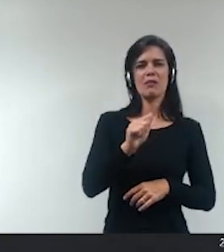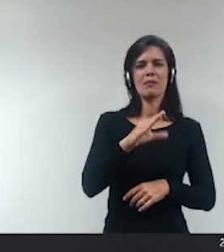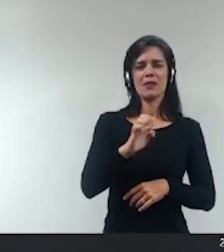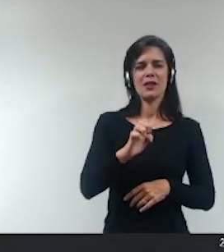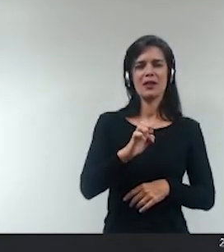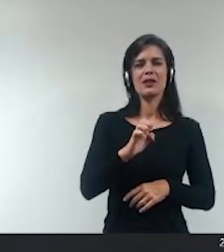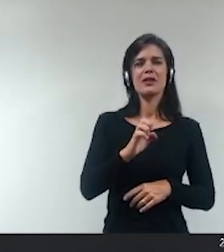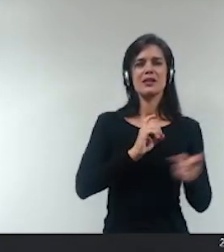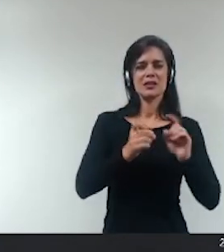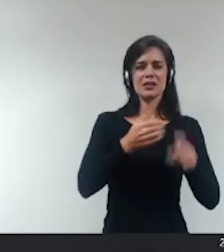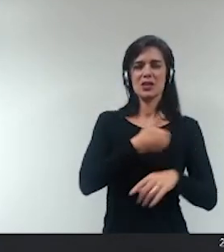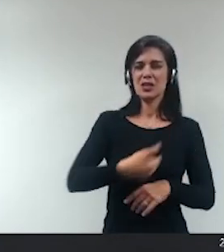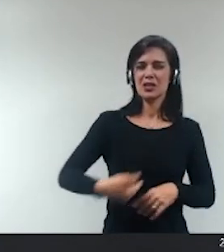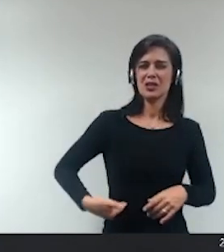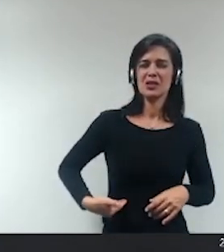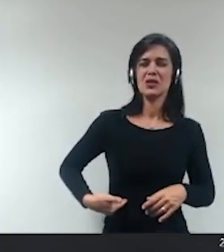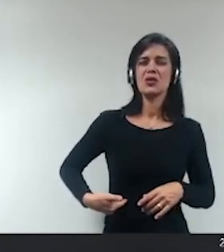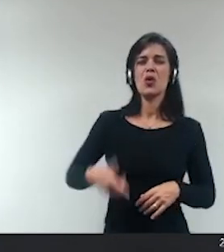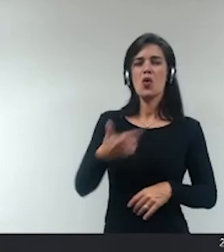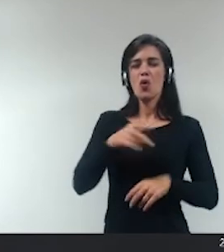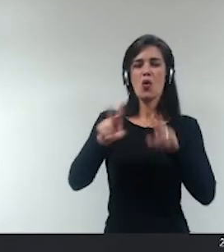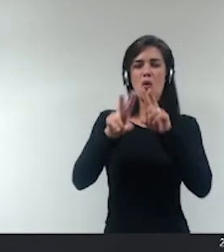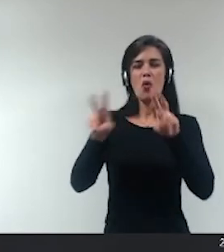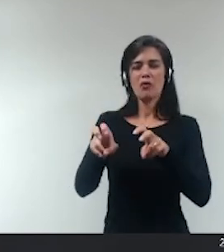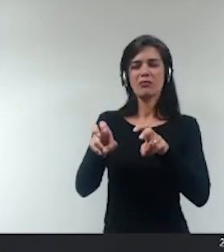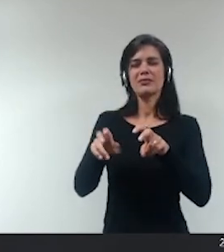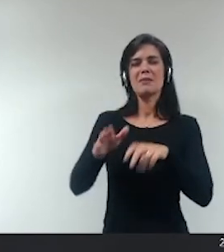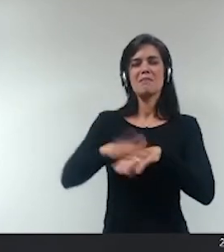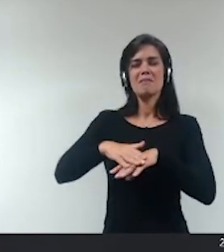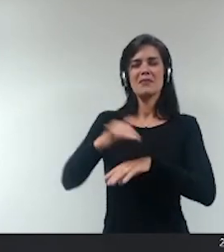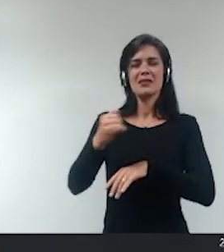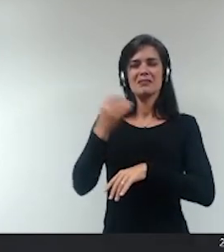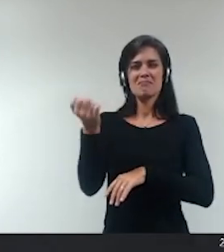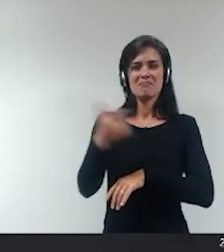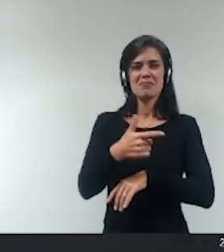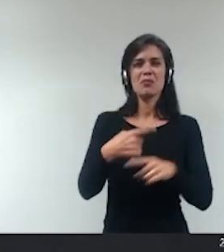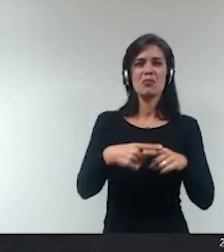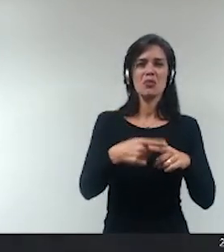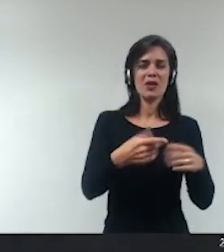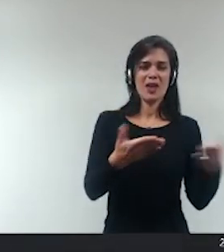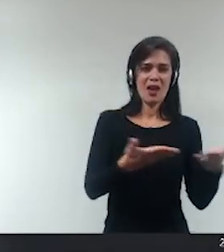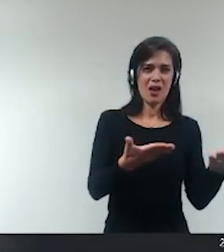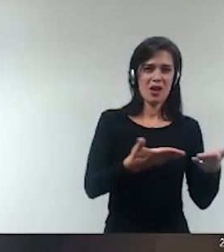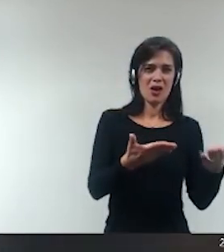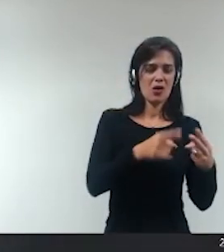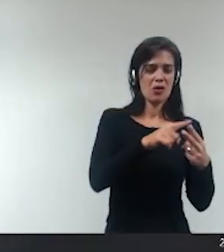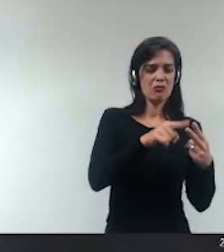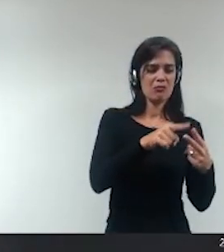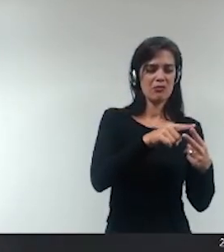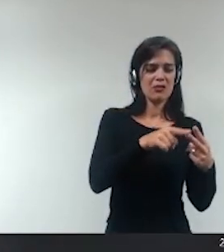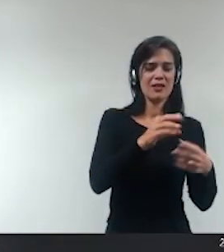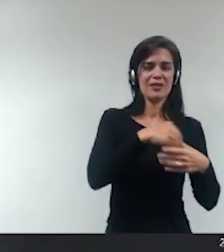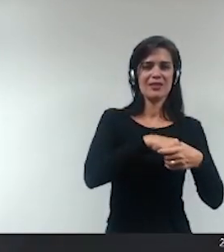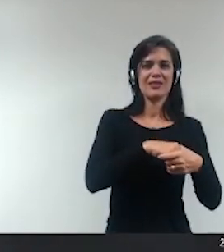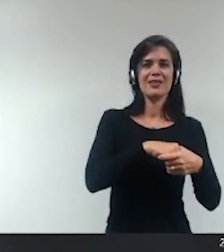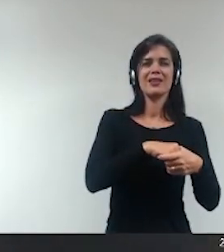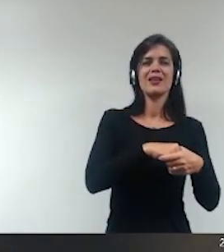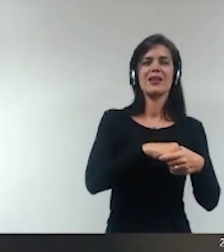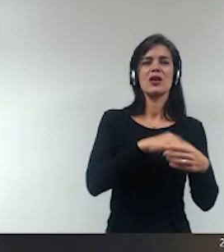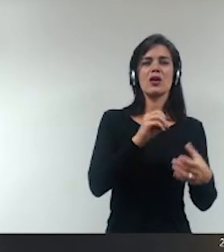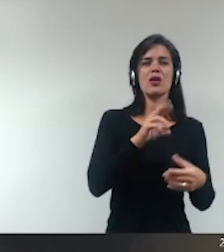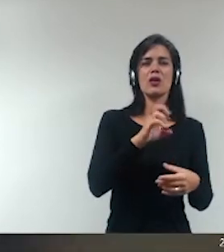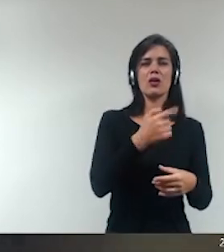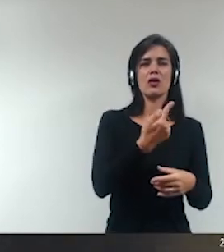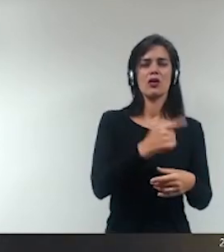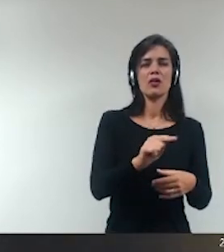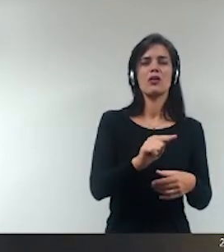governança porque muito de compliance e governança estão sendo instituídos tanto em órgãos públicos como na